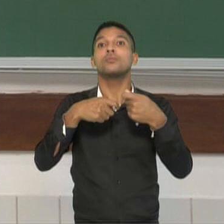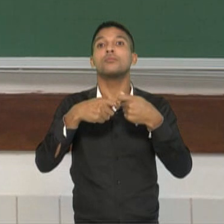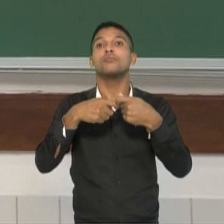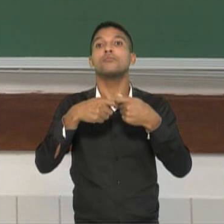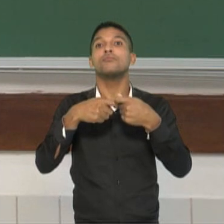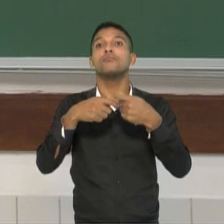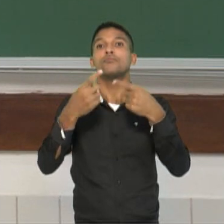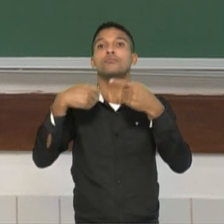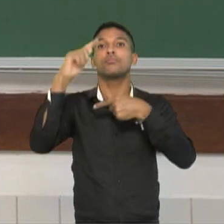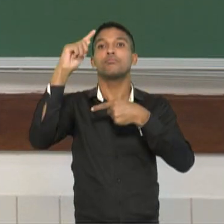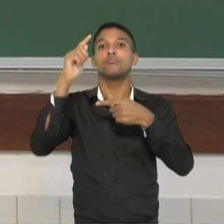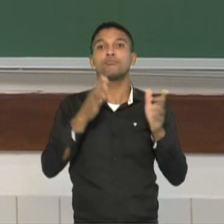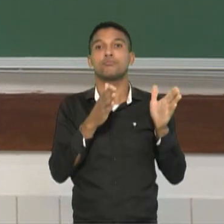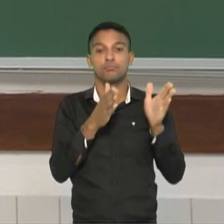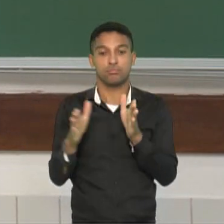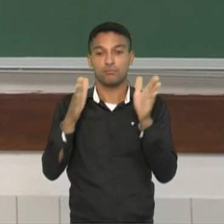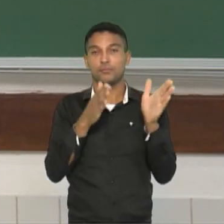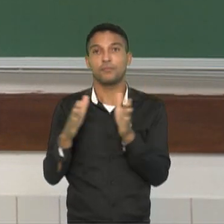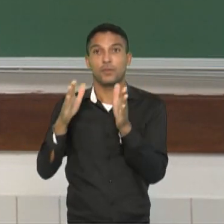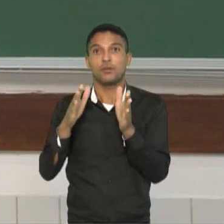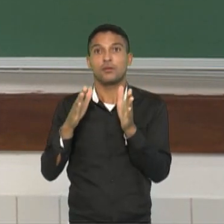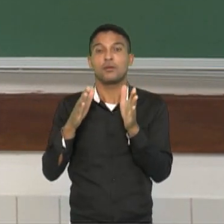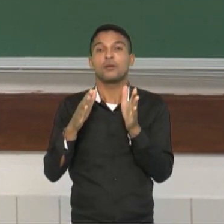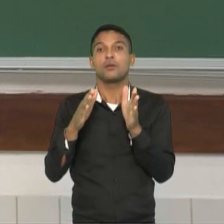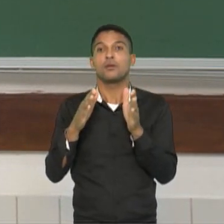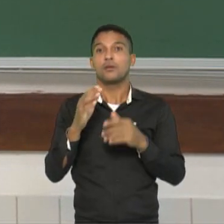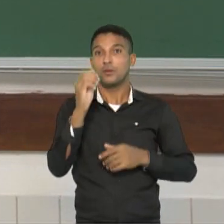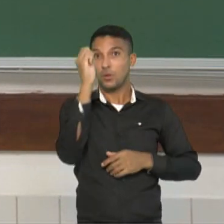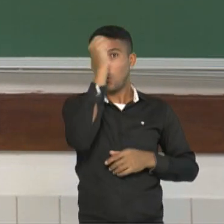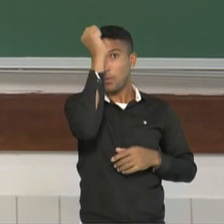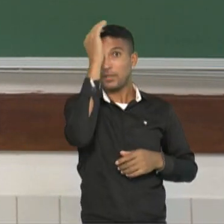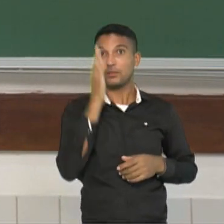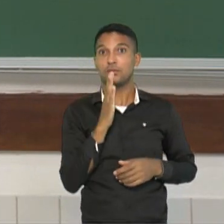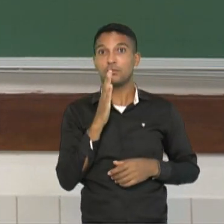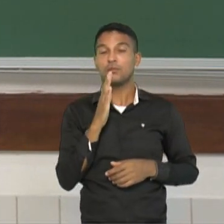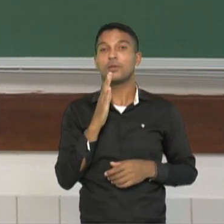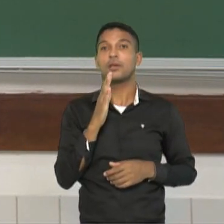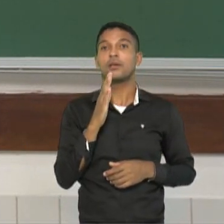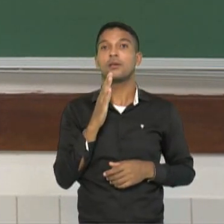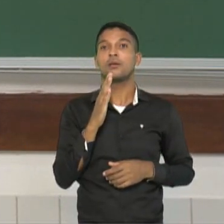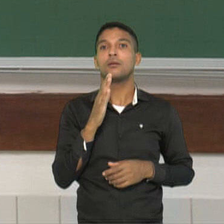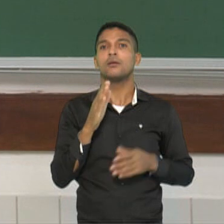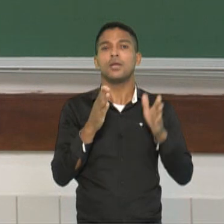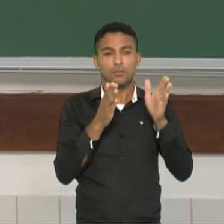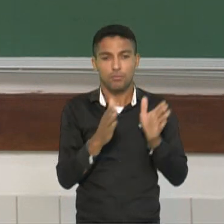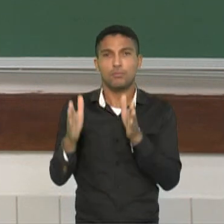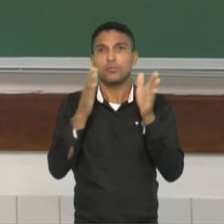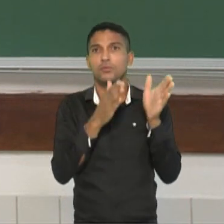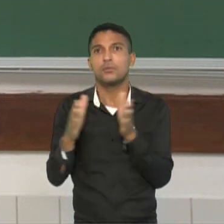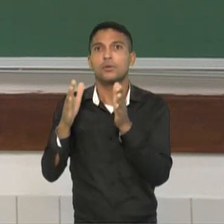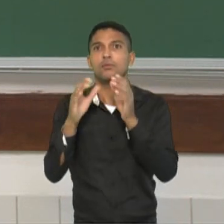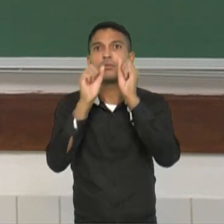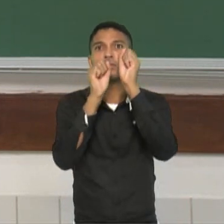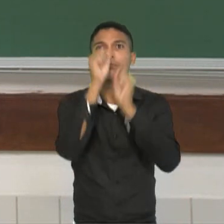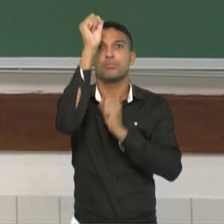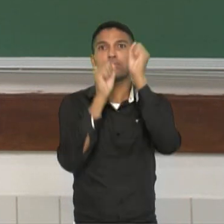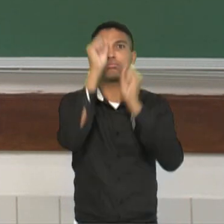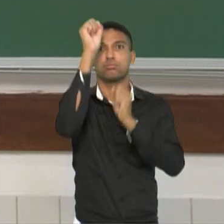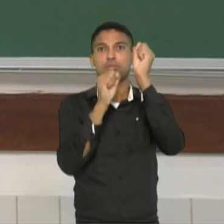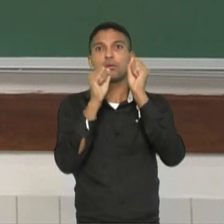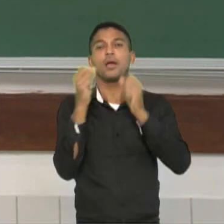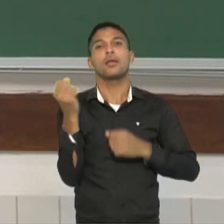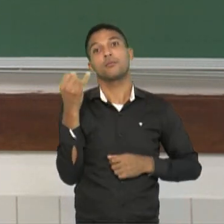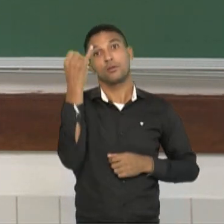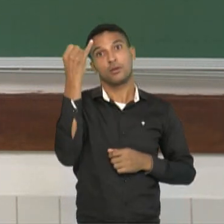realmente é muito importante para o país. Nós já falamos aqui de outras atividades que também compõem